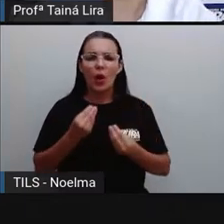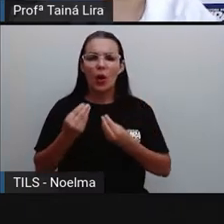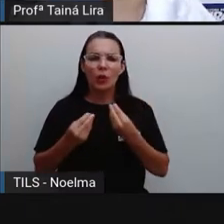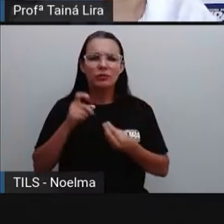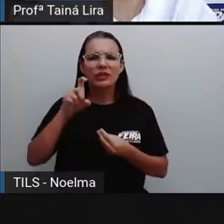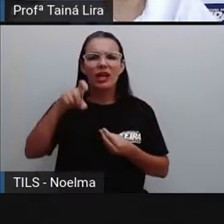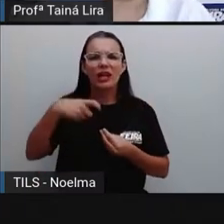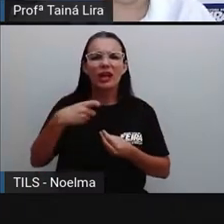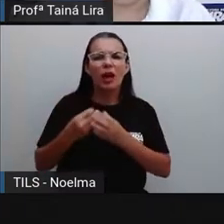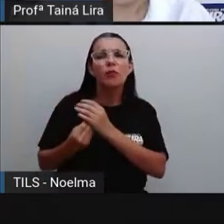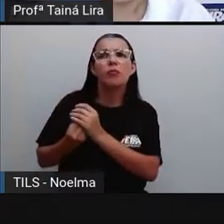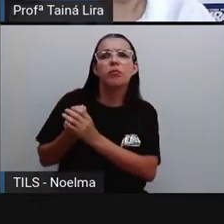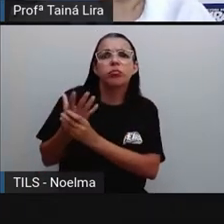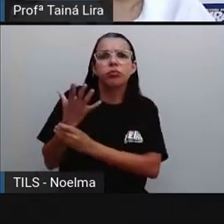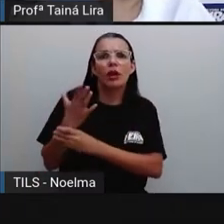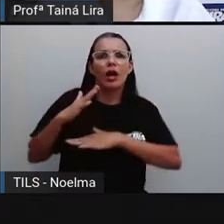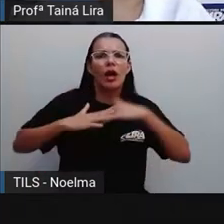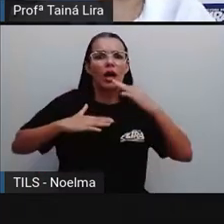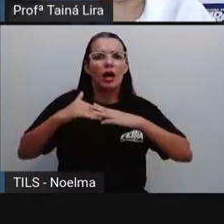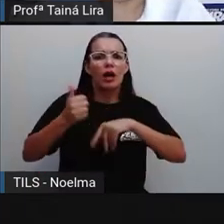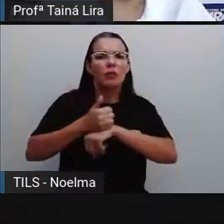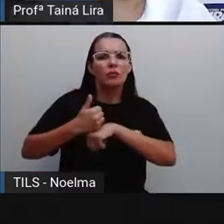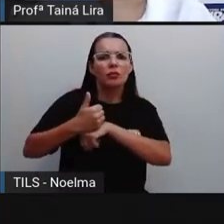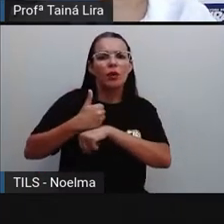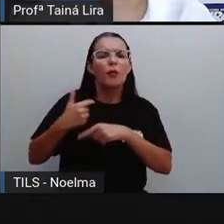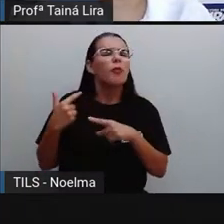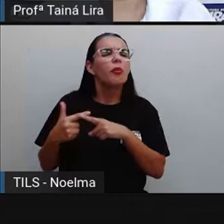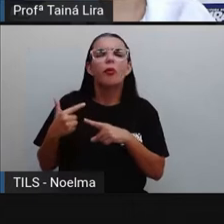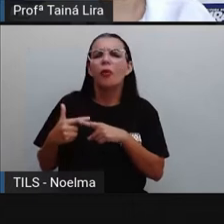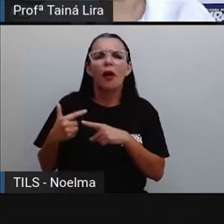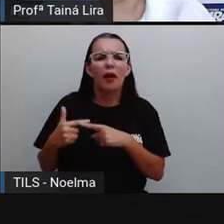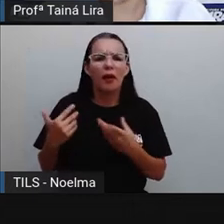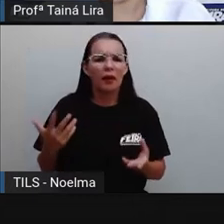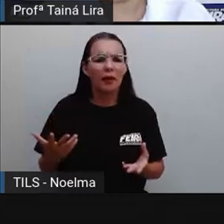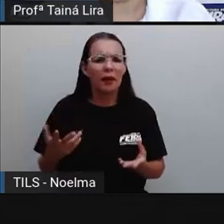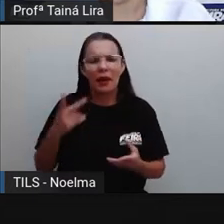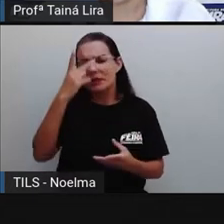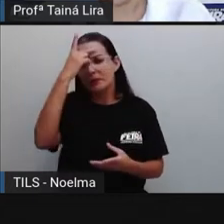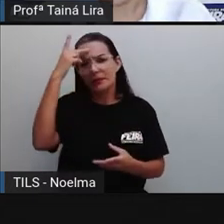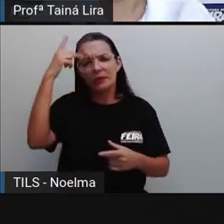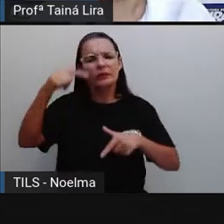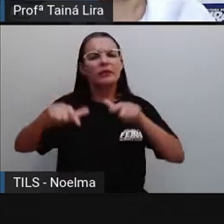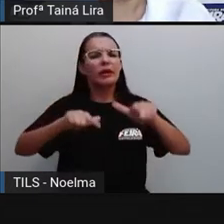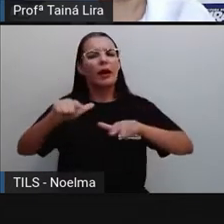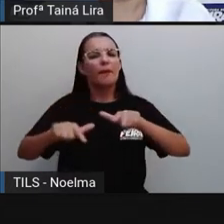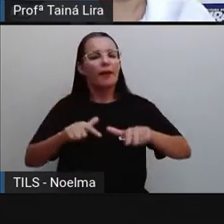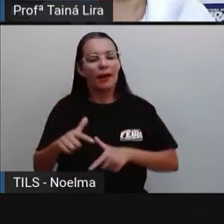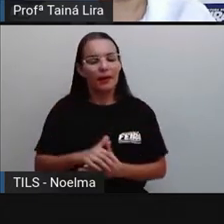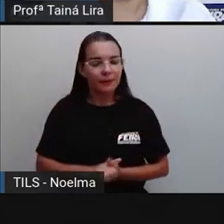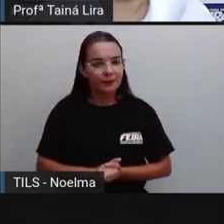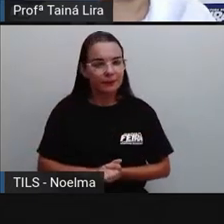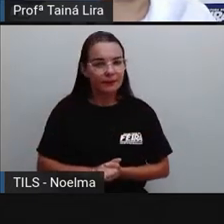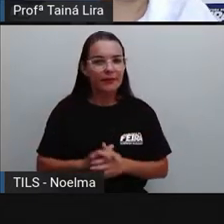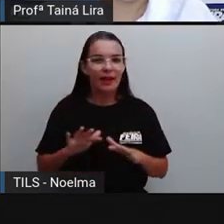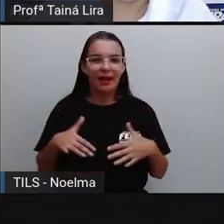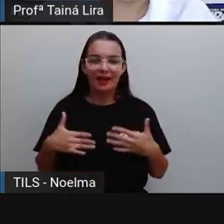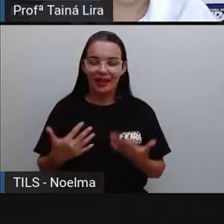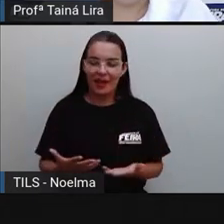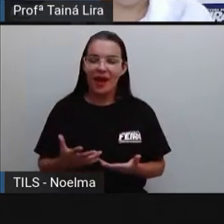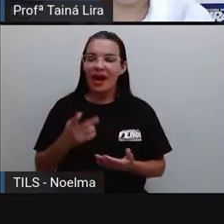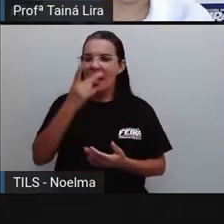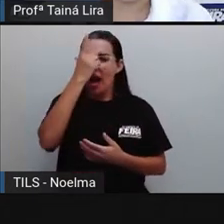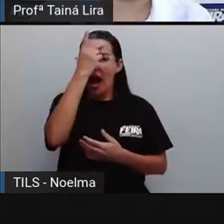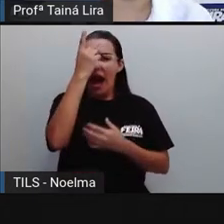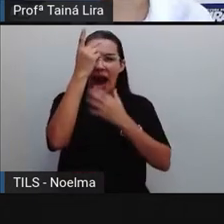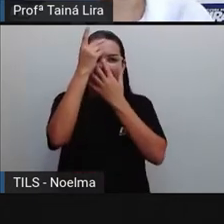profissões e por quê? Por que será que as pessoas trabalham? Aí você pode me falar, ou para onde as pessoas